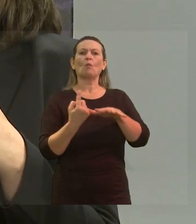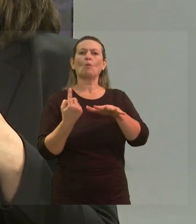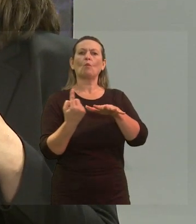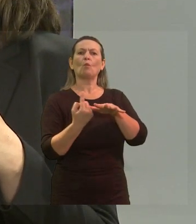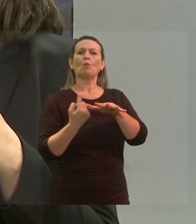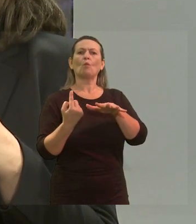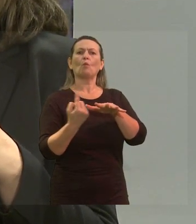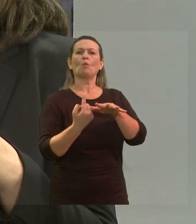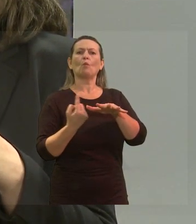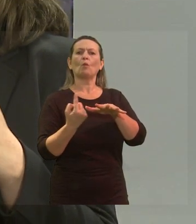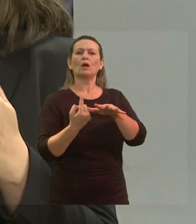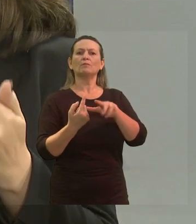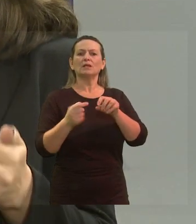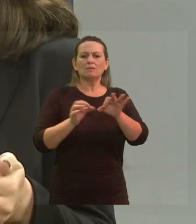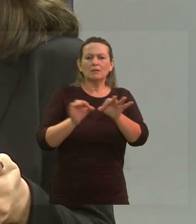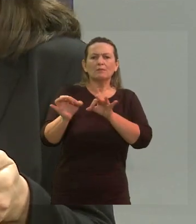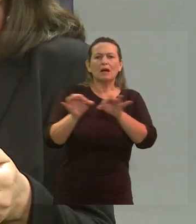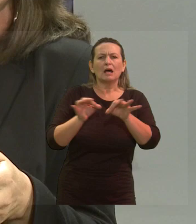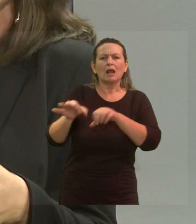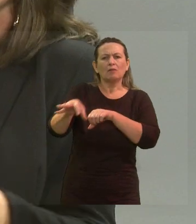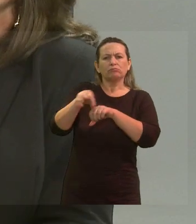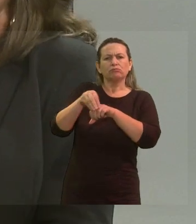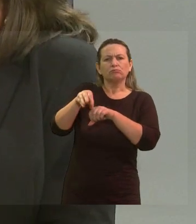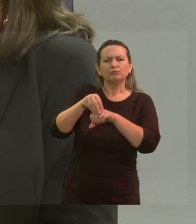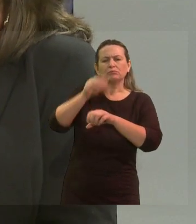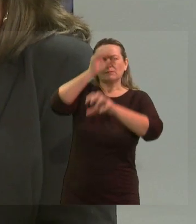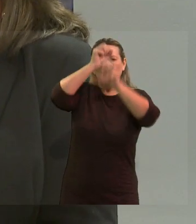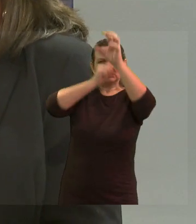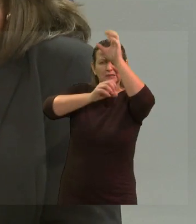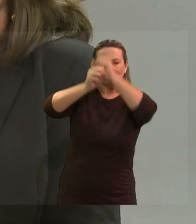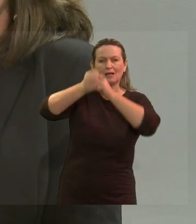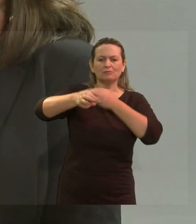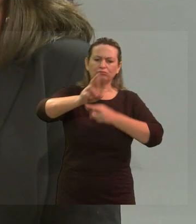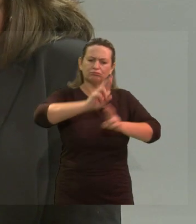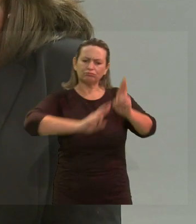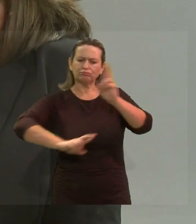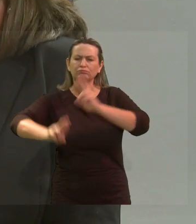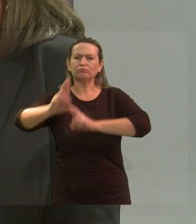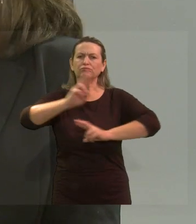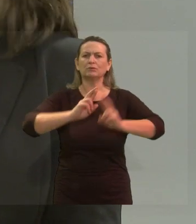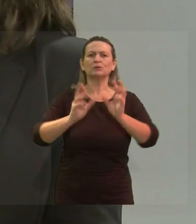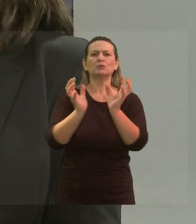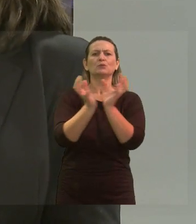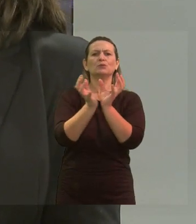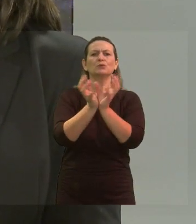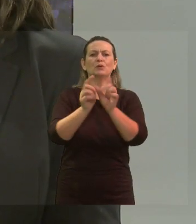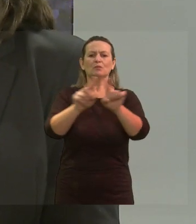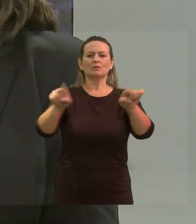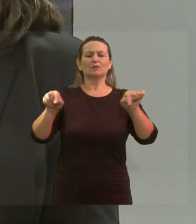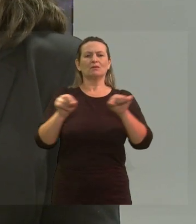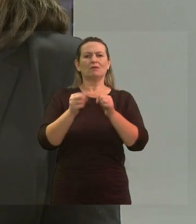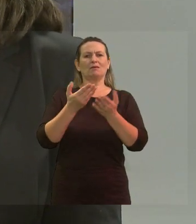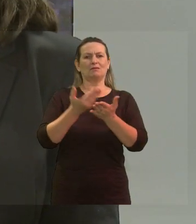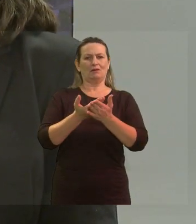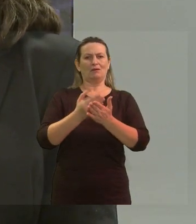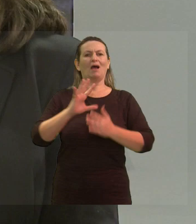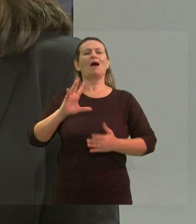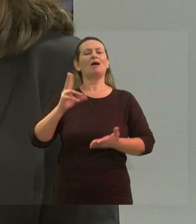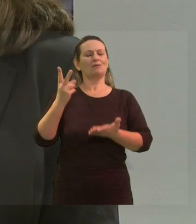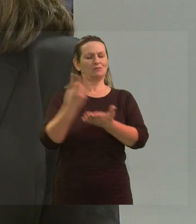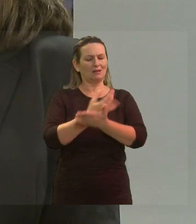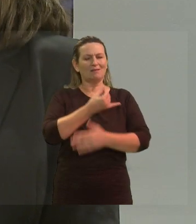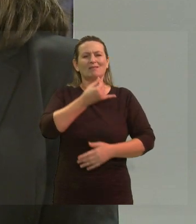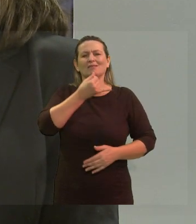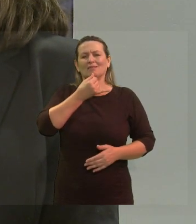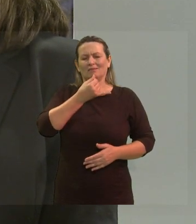ter essas condições de aprendizagem e também de relacionamento com o grupo, né, e isso, infelizmente, acontece